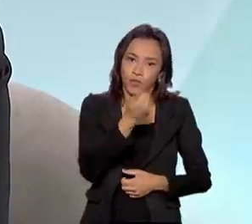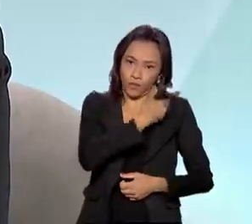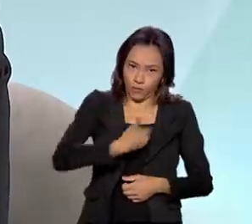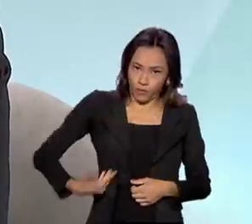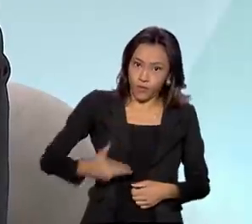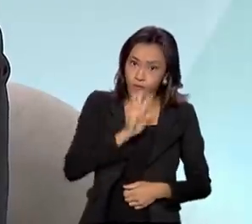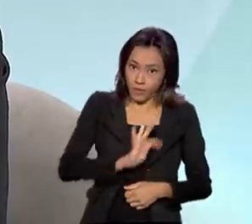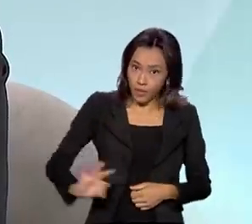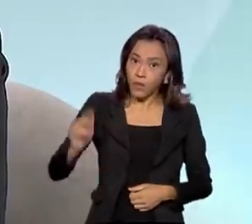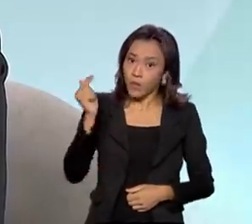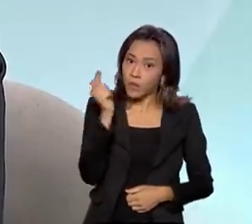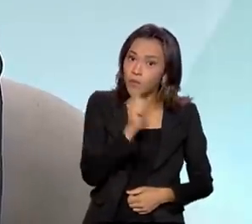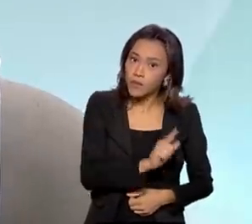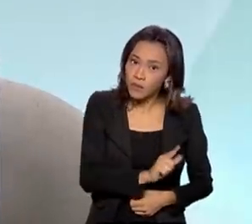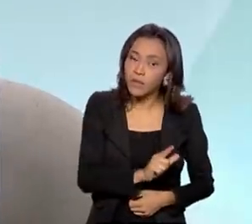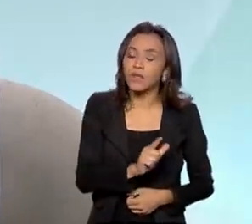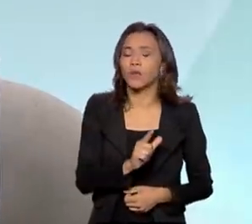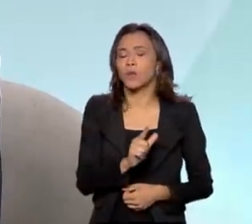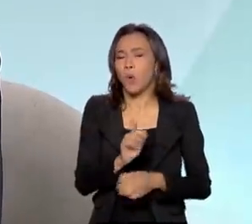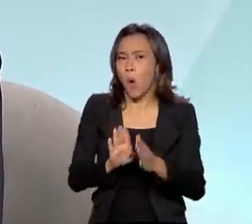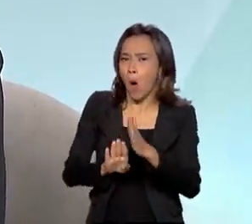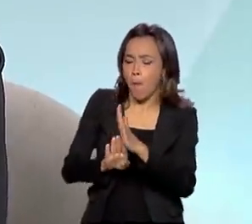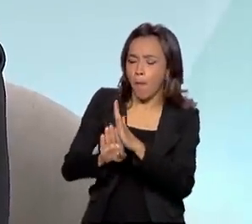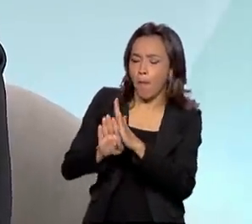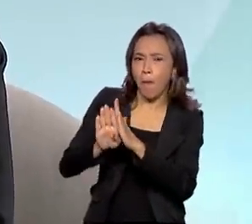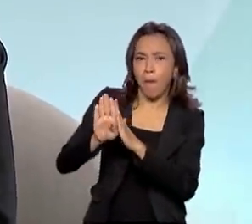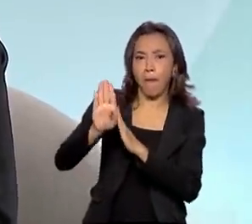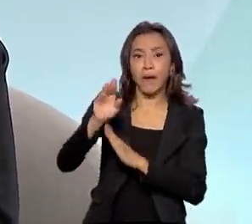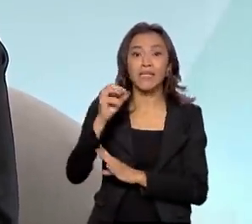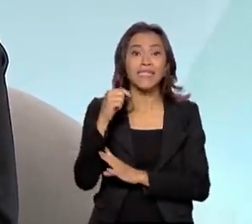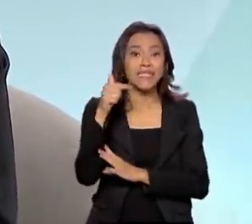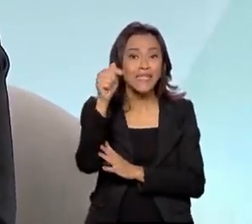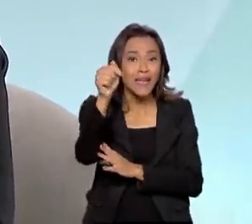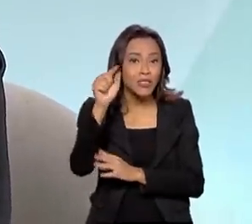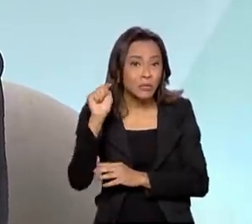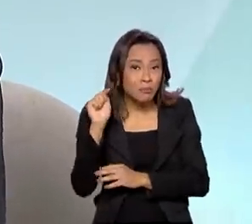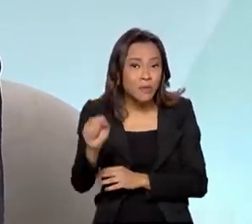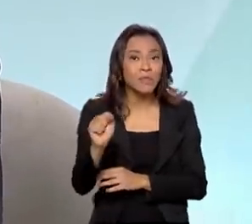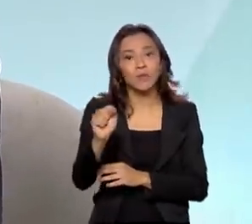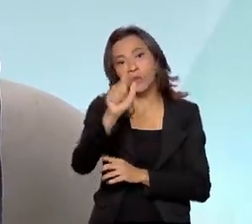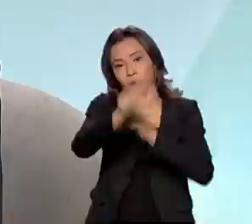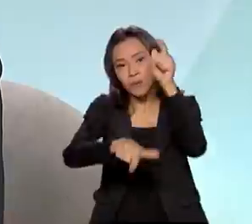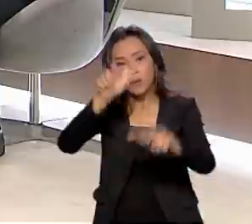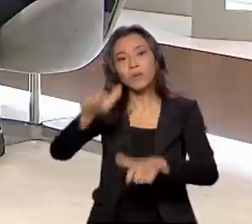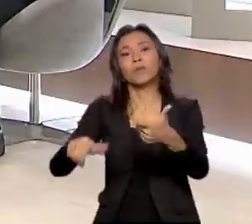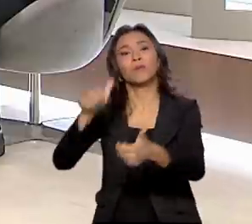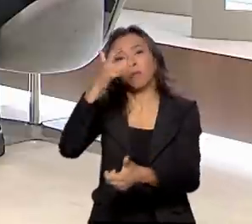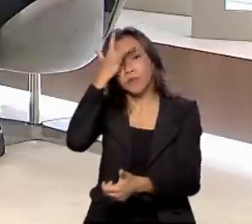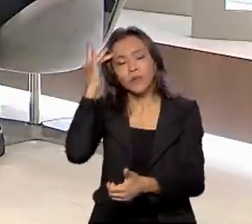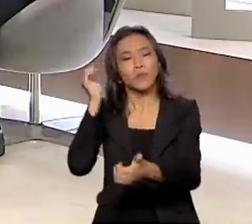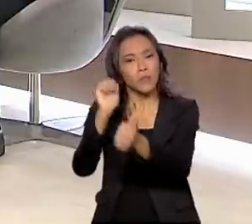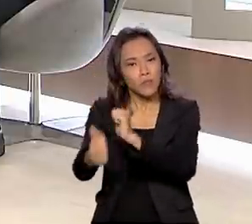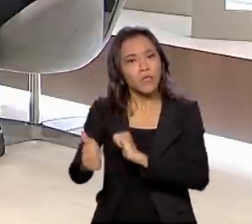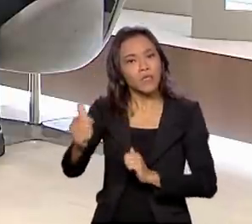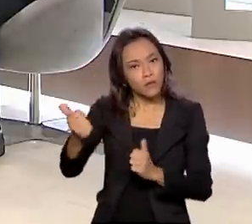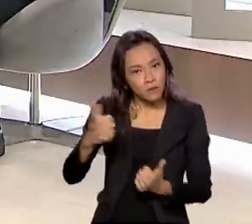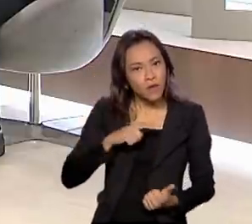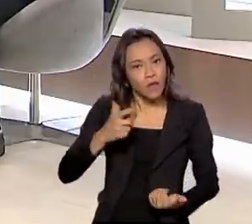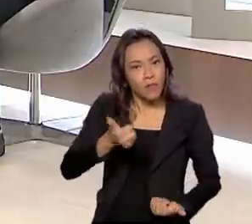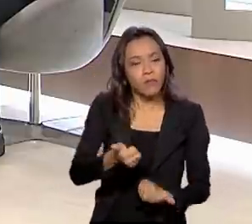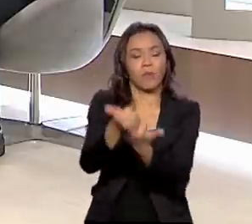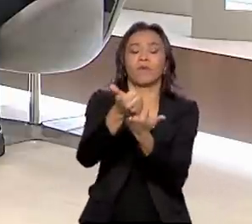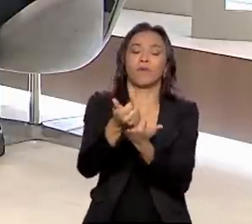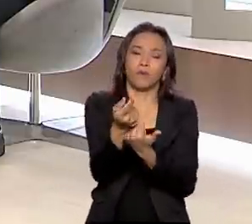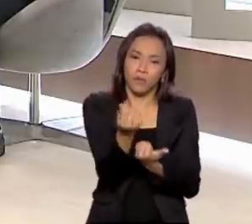governo federal conseguiu atingir números recordes. mais de 7 mil atletas beneficiários desse programa. 90